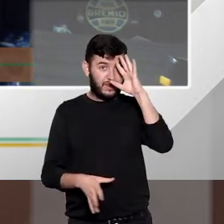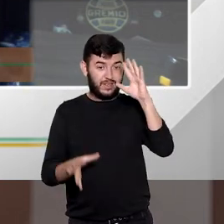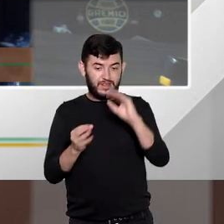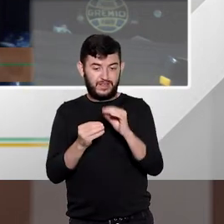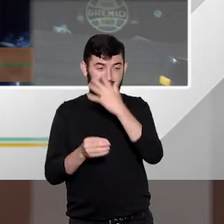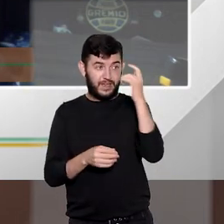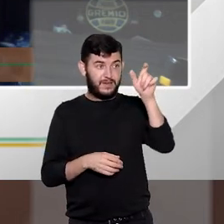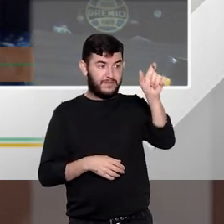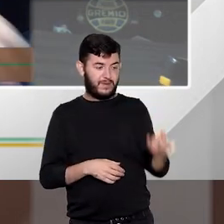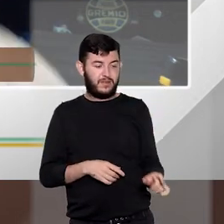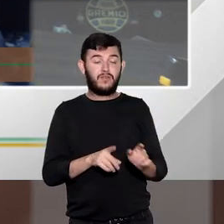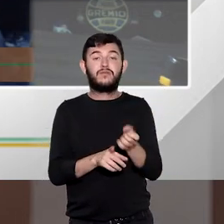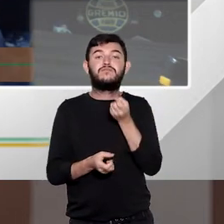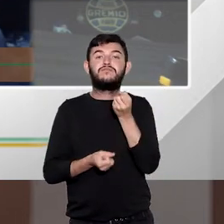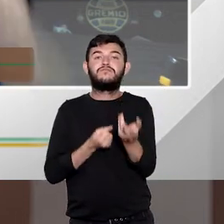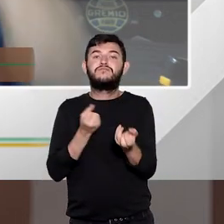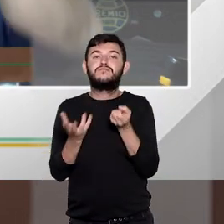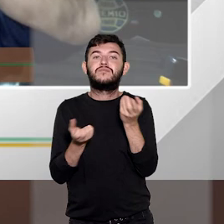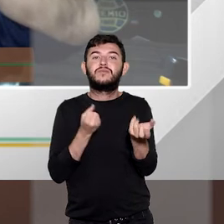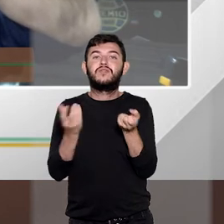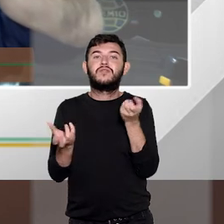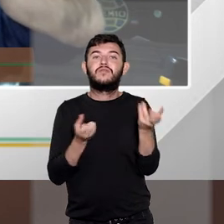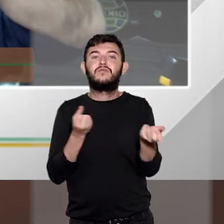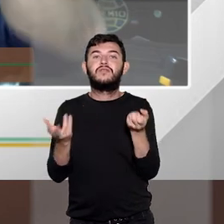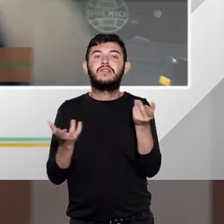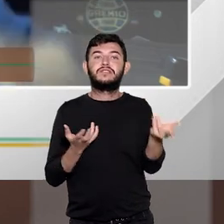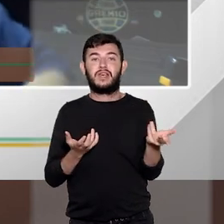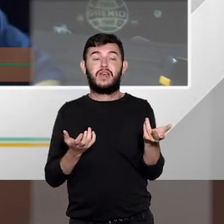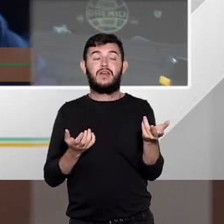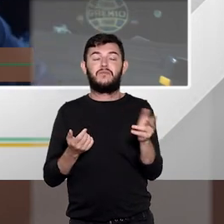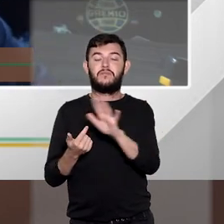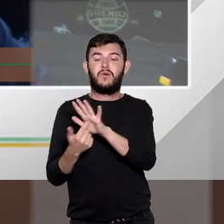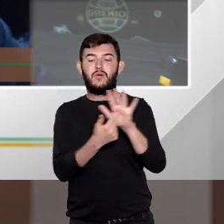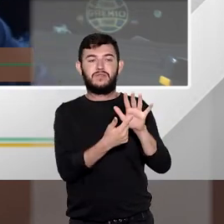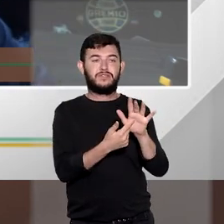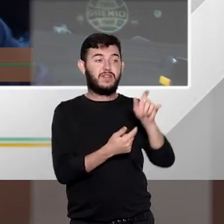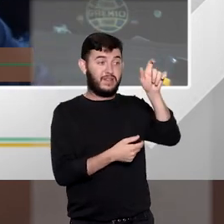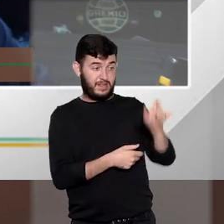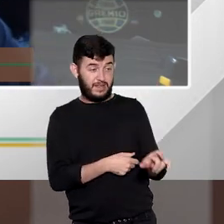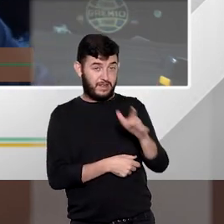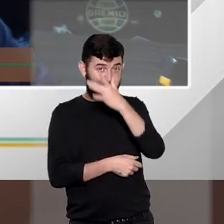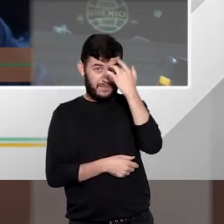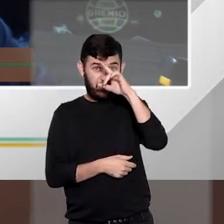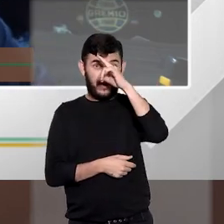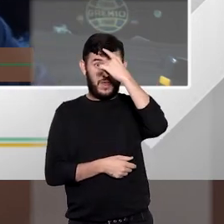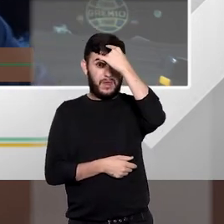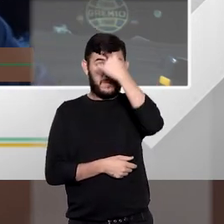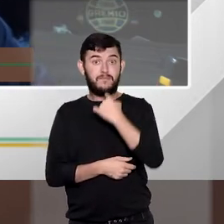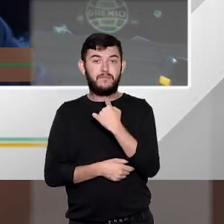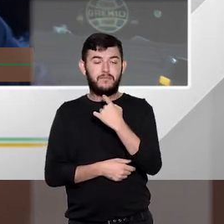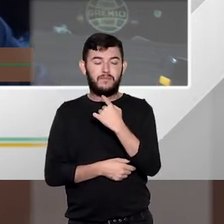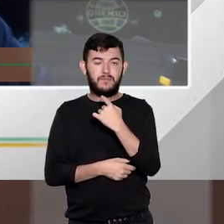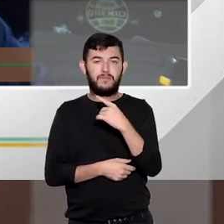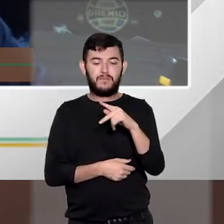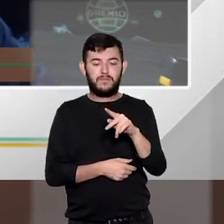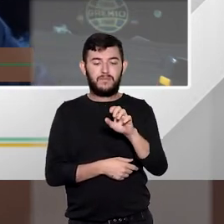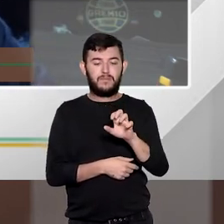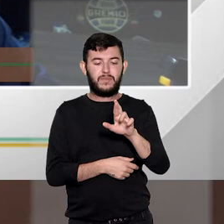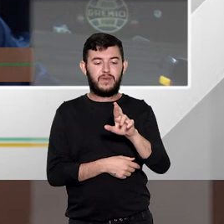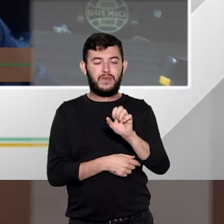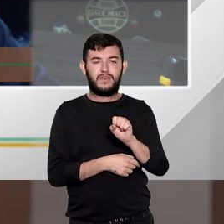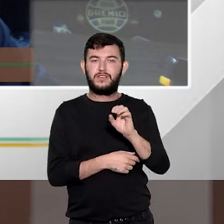insere-se na personalidade do agente ou seja ele estaria estaria se